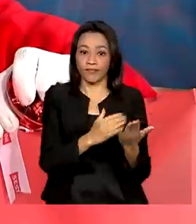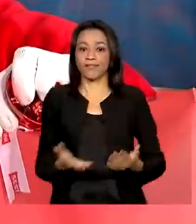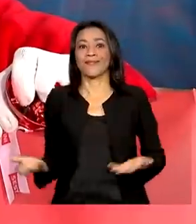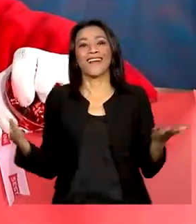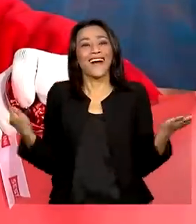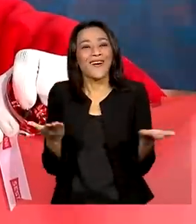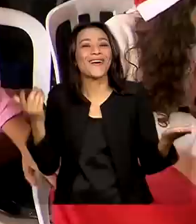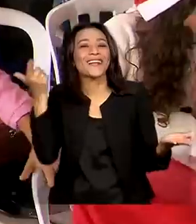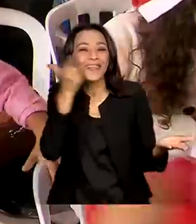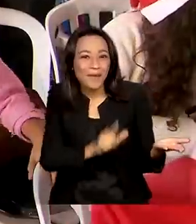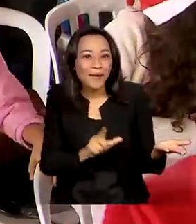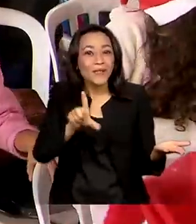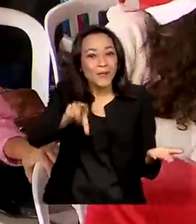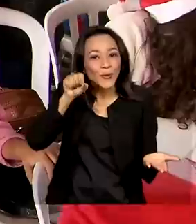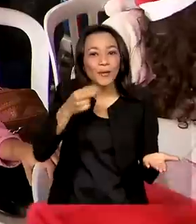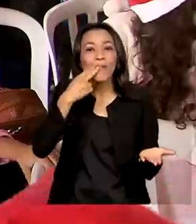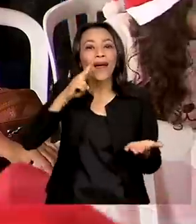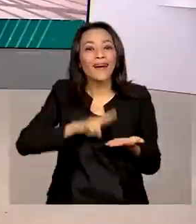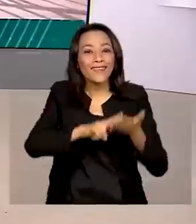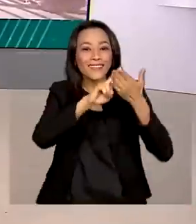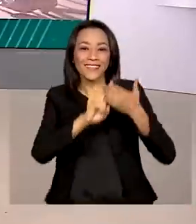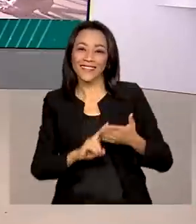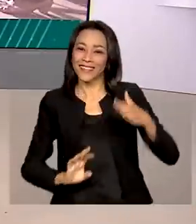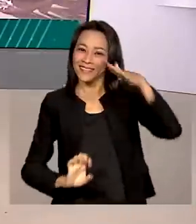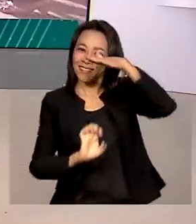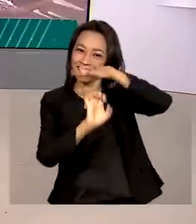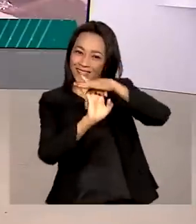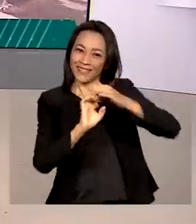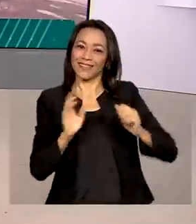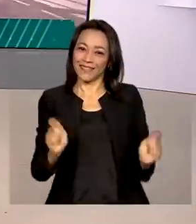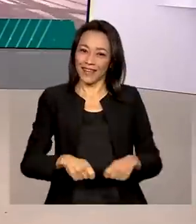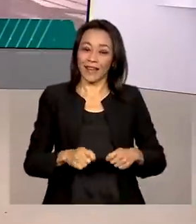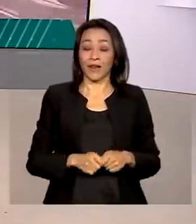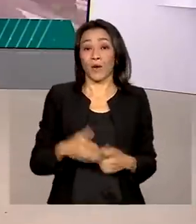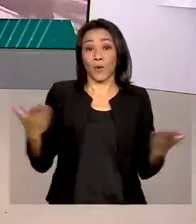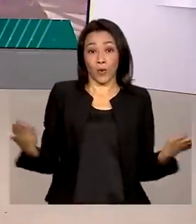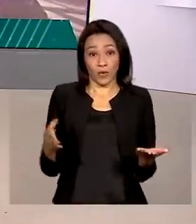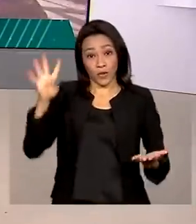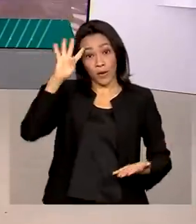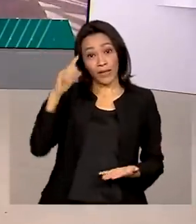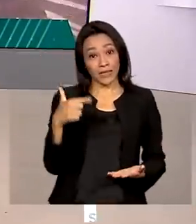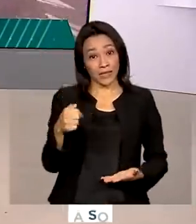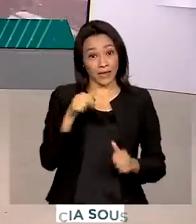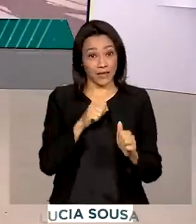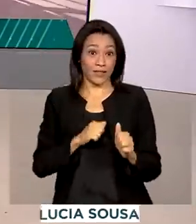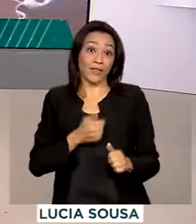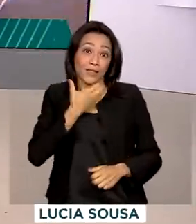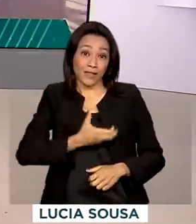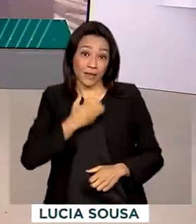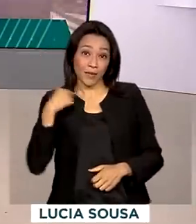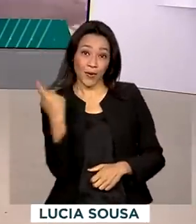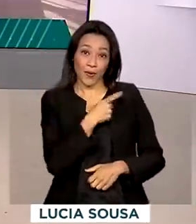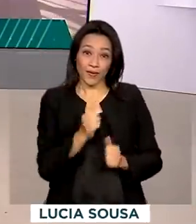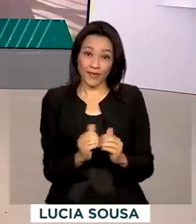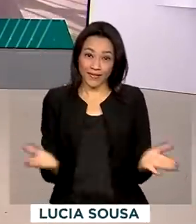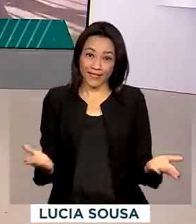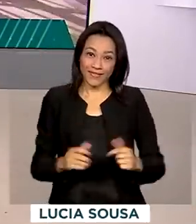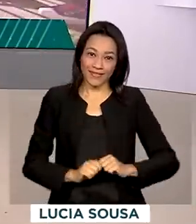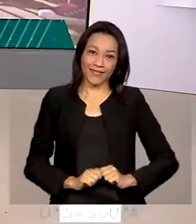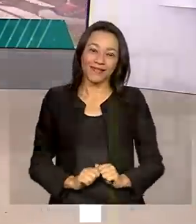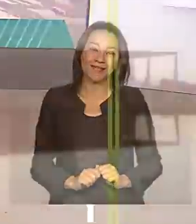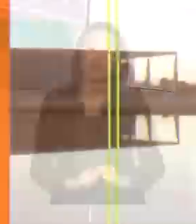uma cartinha de Natal dos Correios. Quarta-feira, 7 de dezembro, o Brasil em Dia já está no ar.